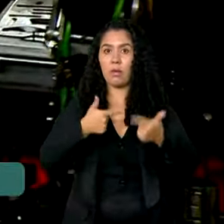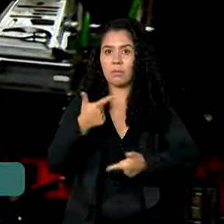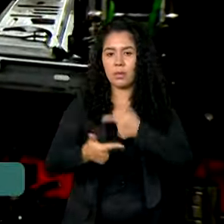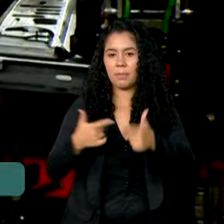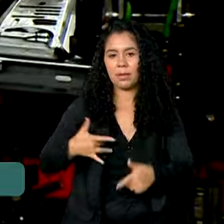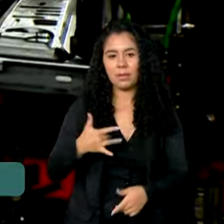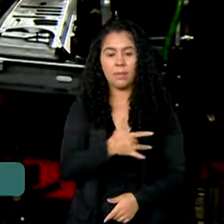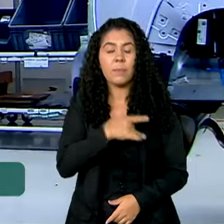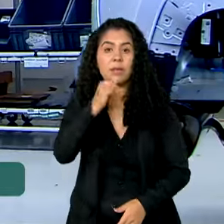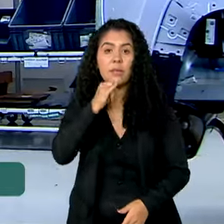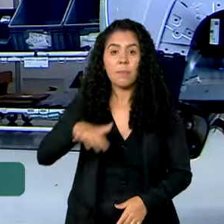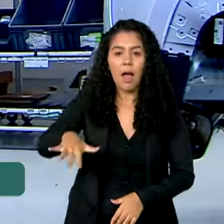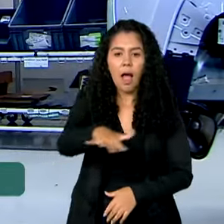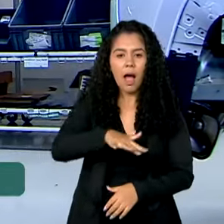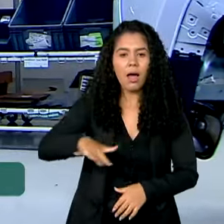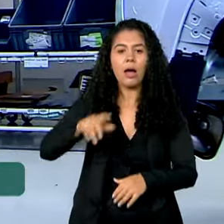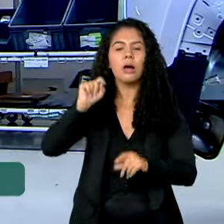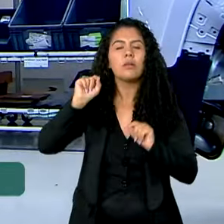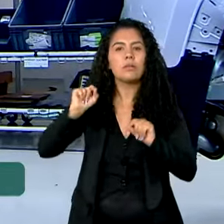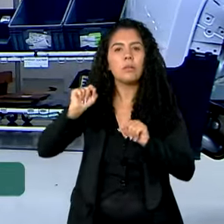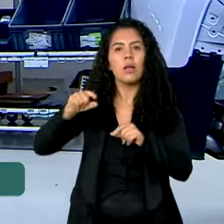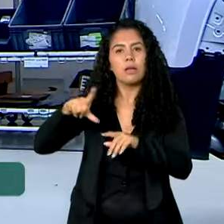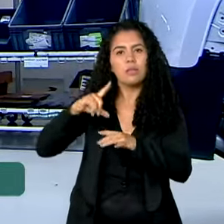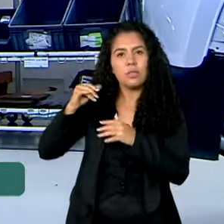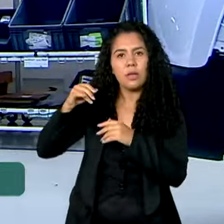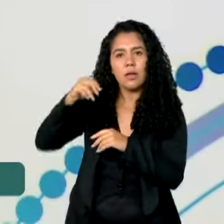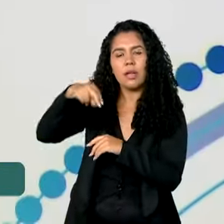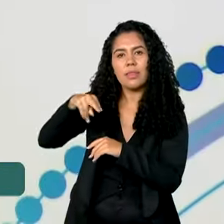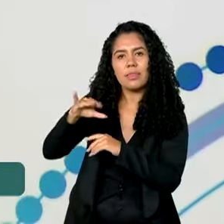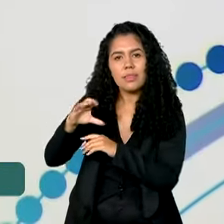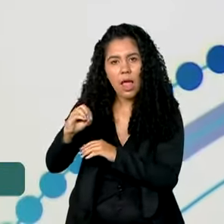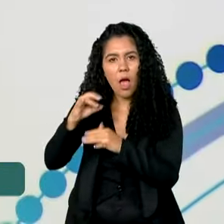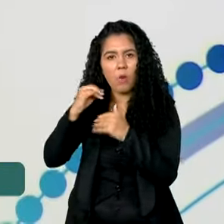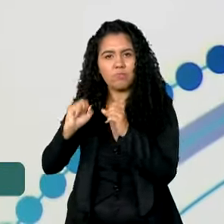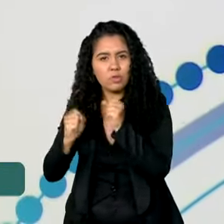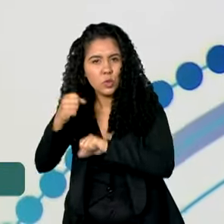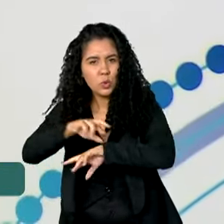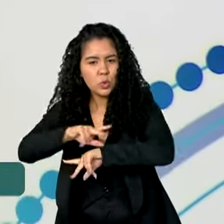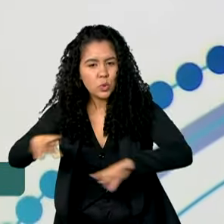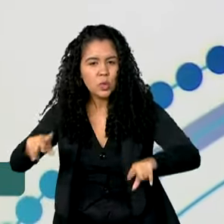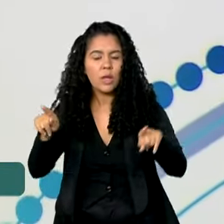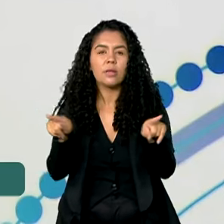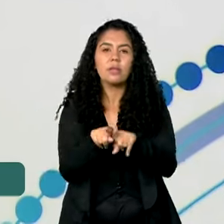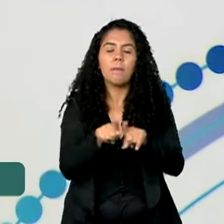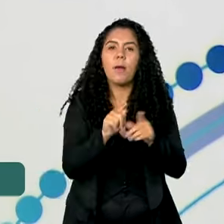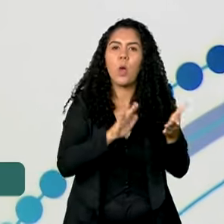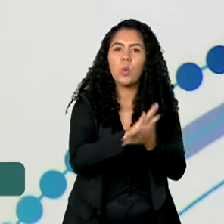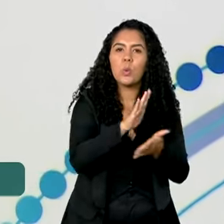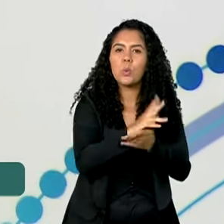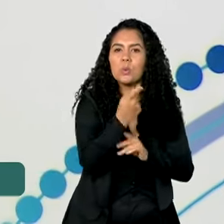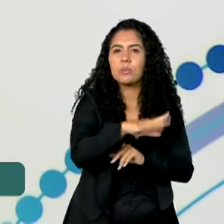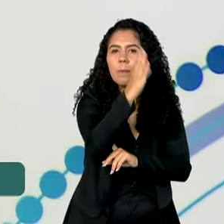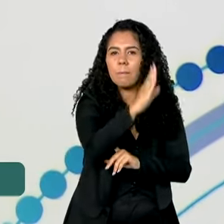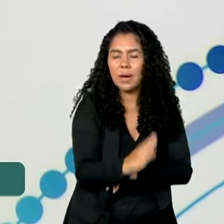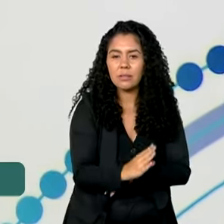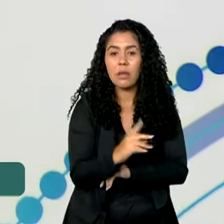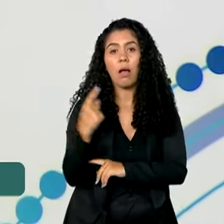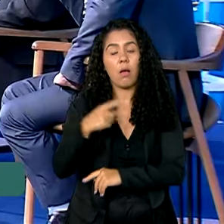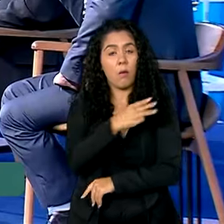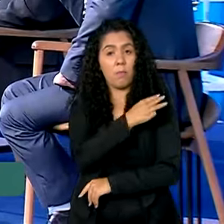da neoindustrialização e da redução do custo Brasil. O presidente Lula destacou a importância da